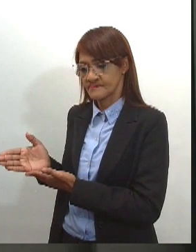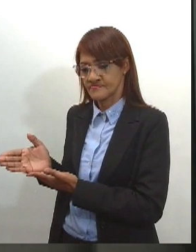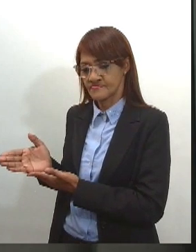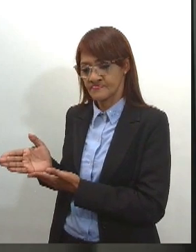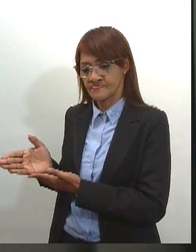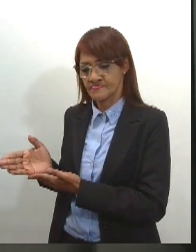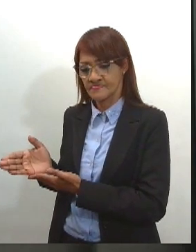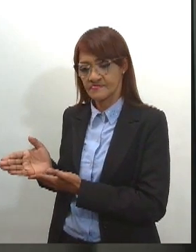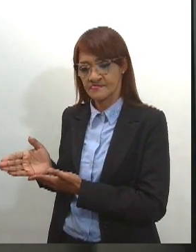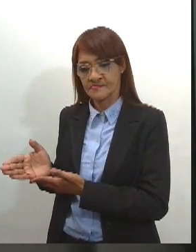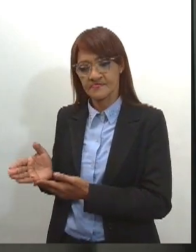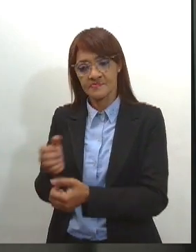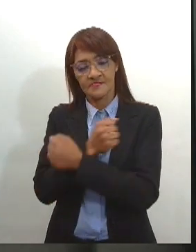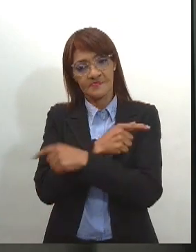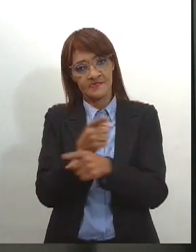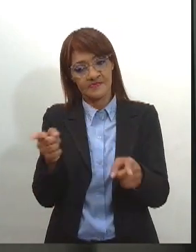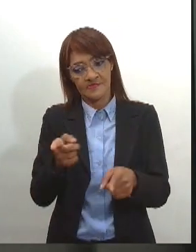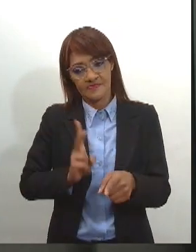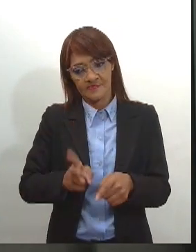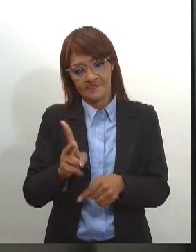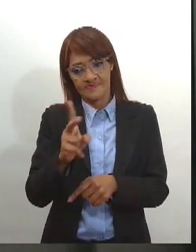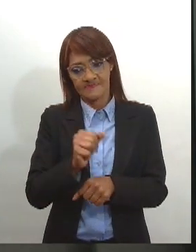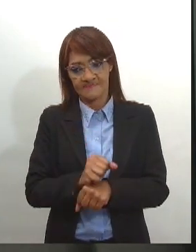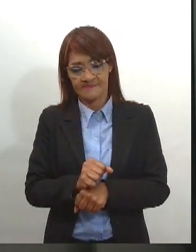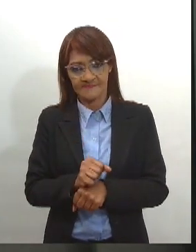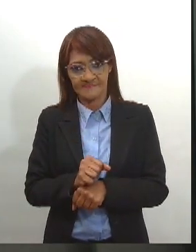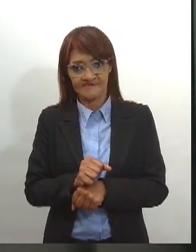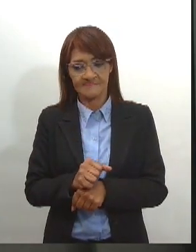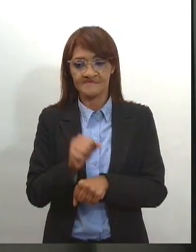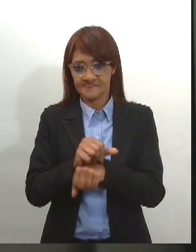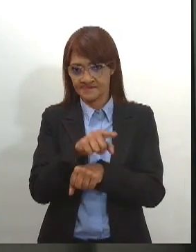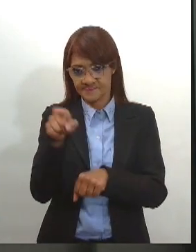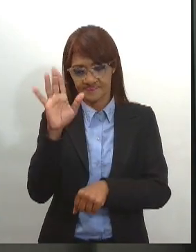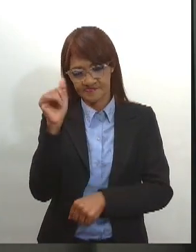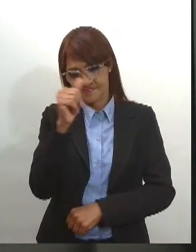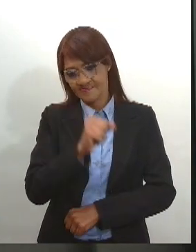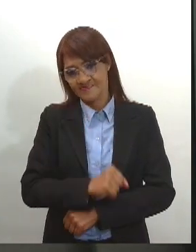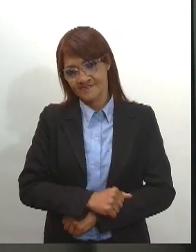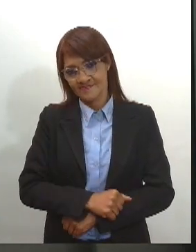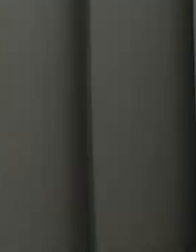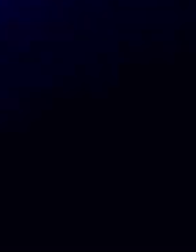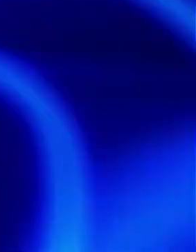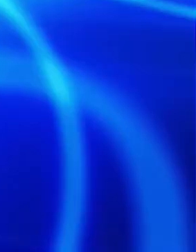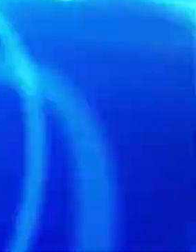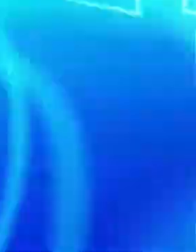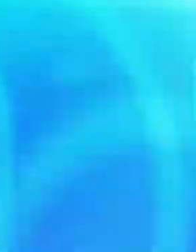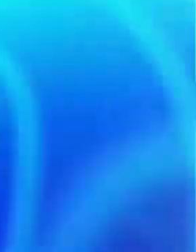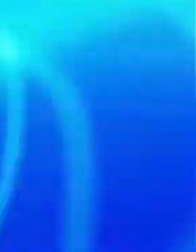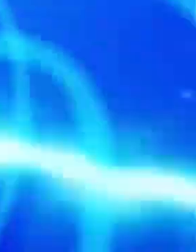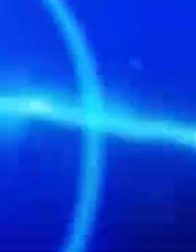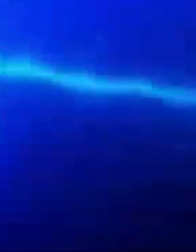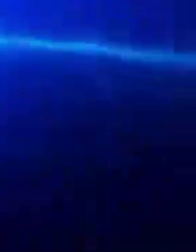vocês. A qualquer momento a gente volta com mais informações. Espero vocês. Até lá. Tchau. Tchau.